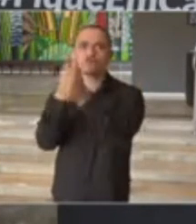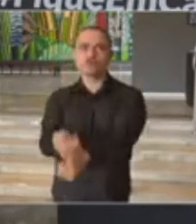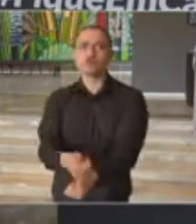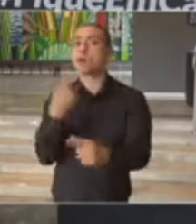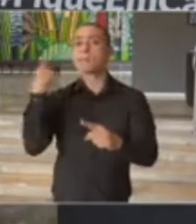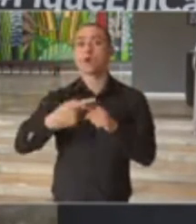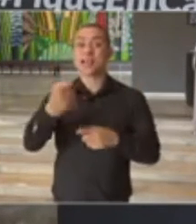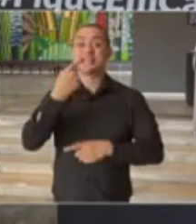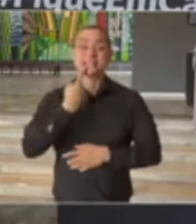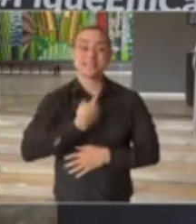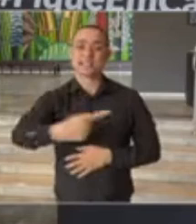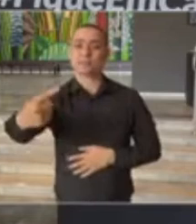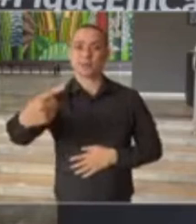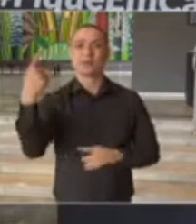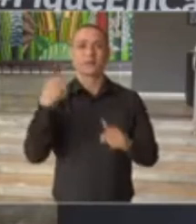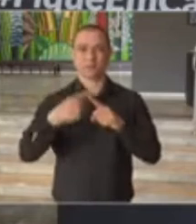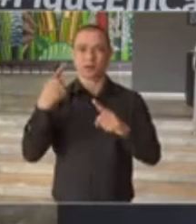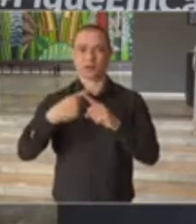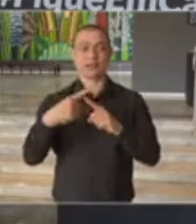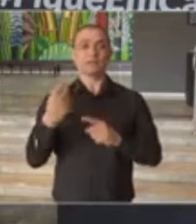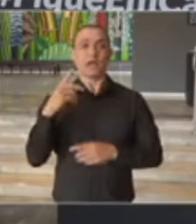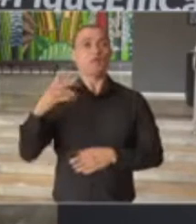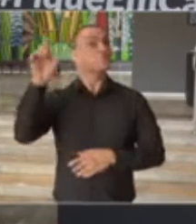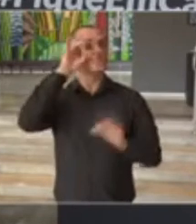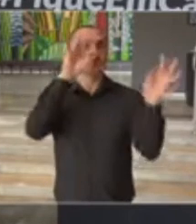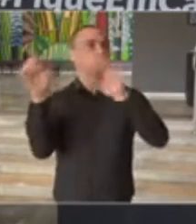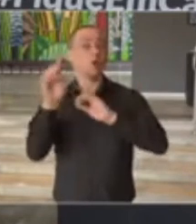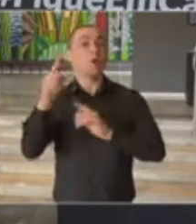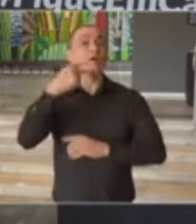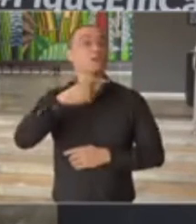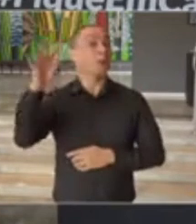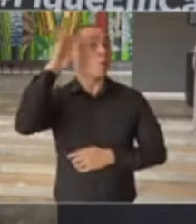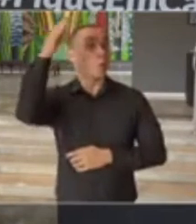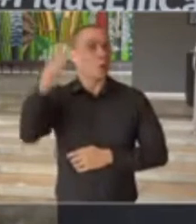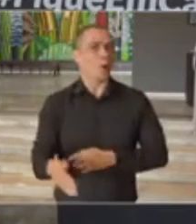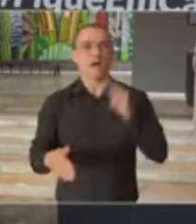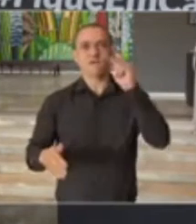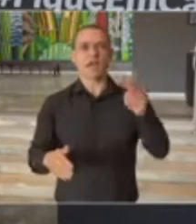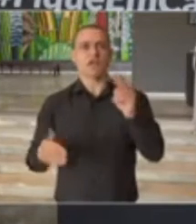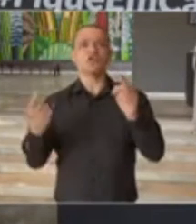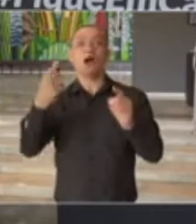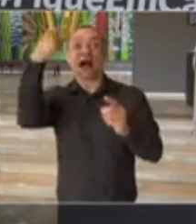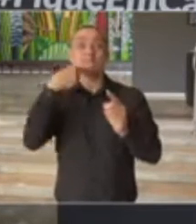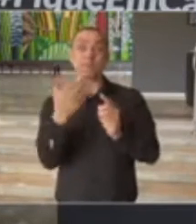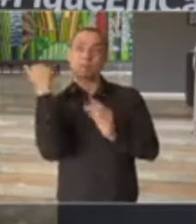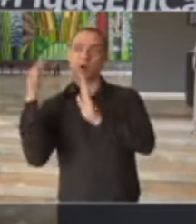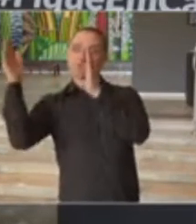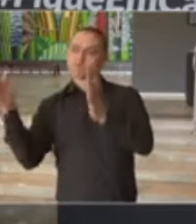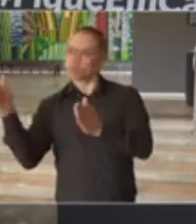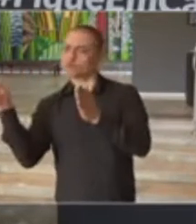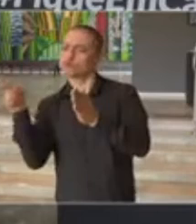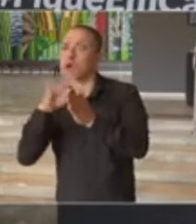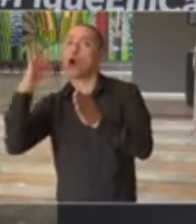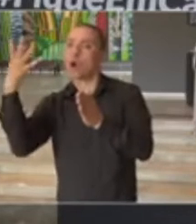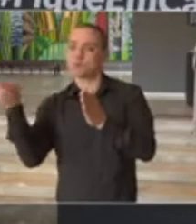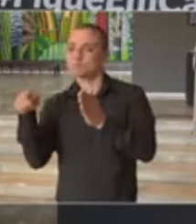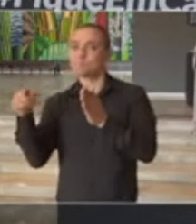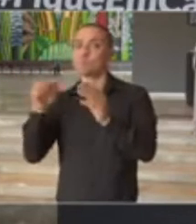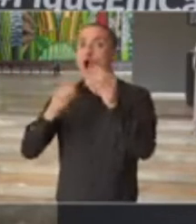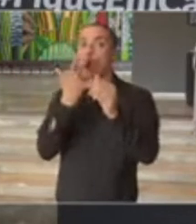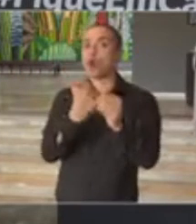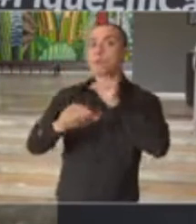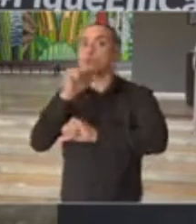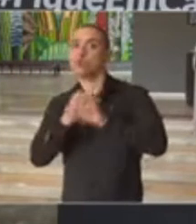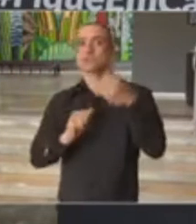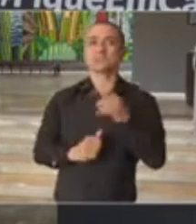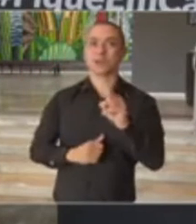que é semanal? Exatamente para garantir essa consistência de olhar para os dados dos últimos dias. E olhando se a gente está